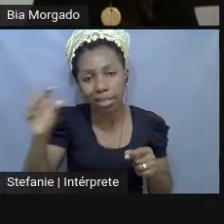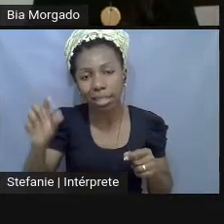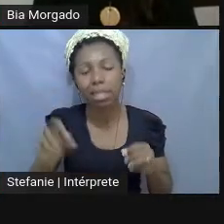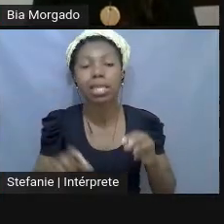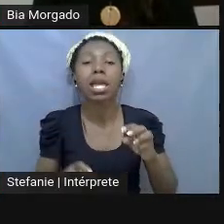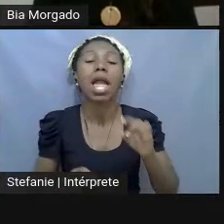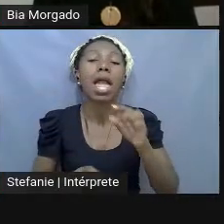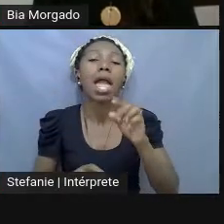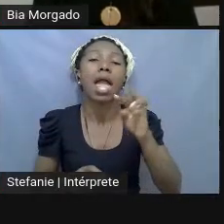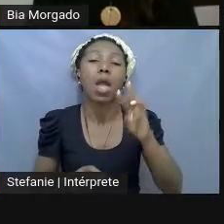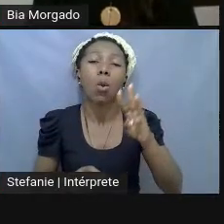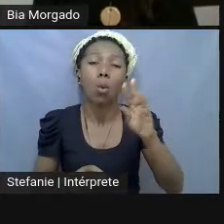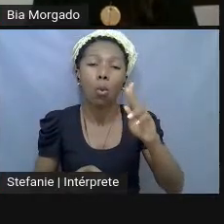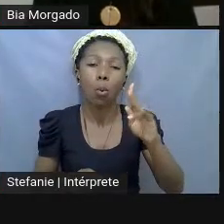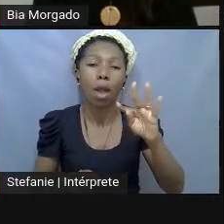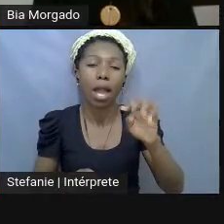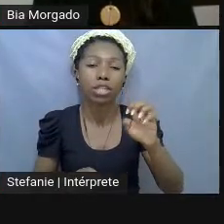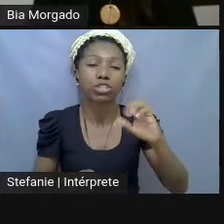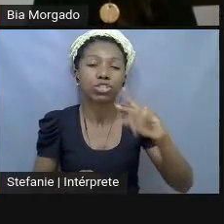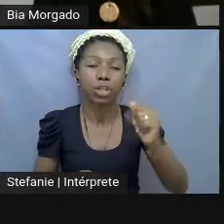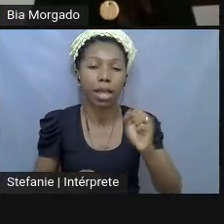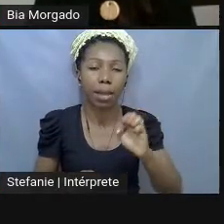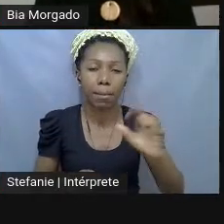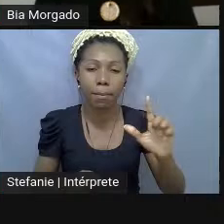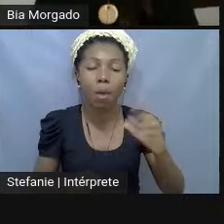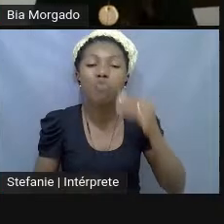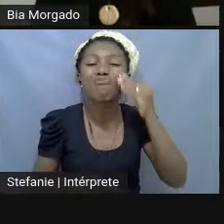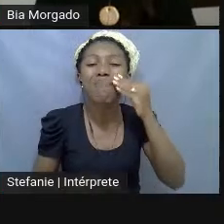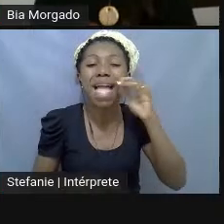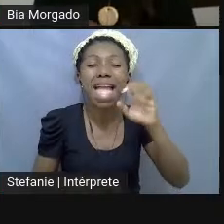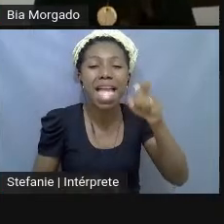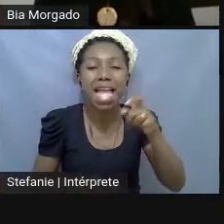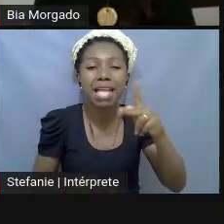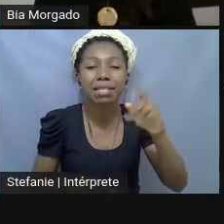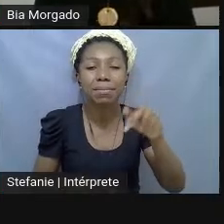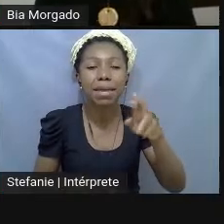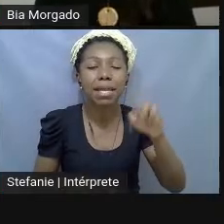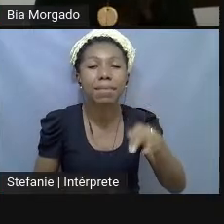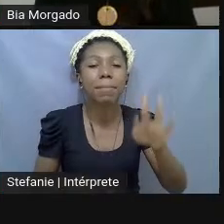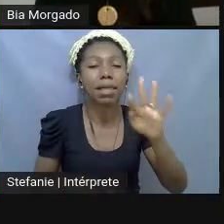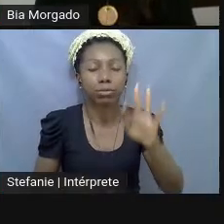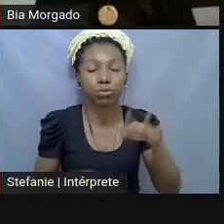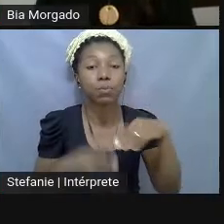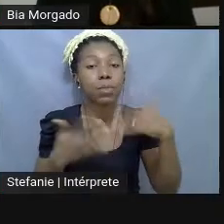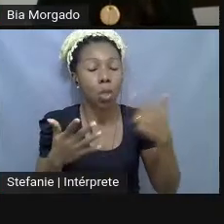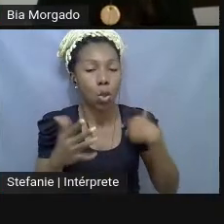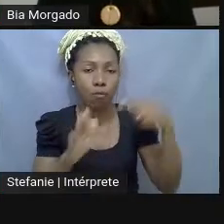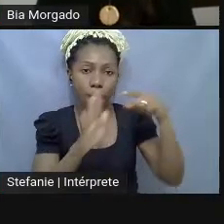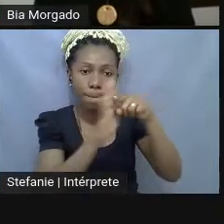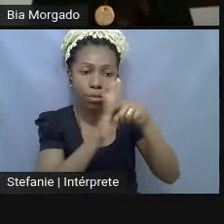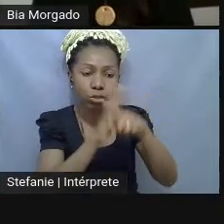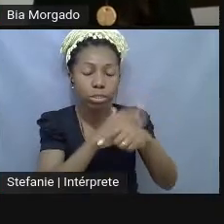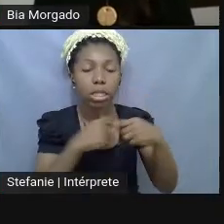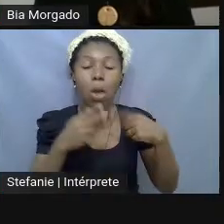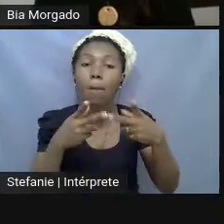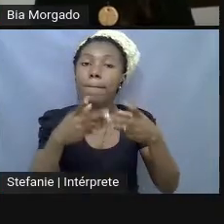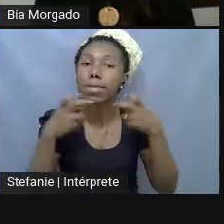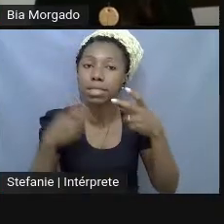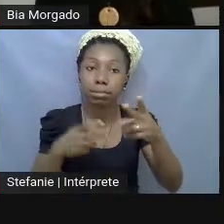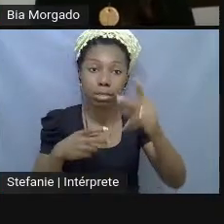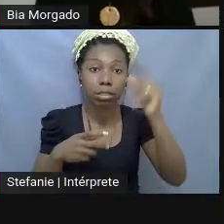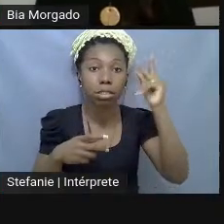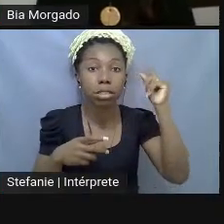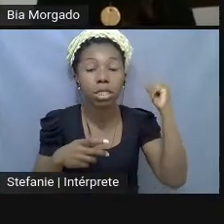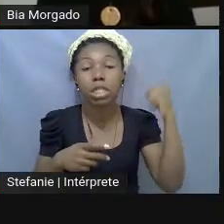Whitechapel, isso é uma foto dele aqui na porta, né, então, quando eu fui pesquisar essa exposição, eu percebi que, por exemplo, naquela época não